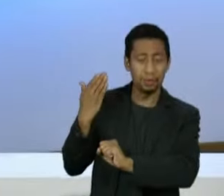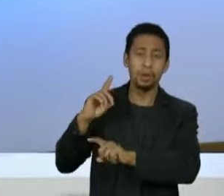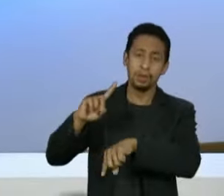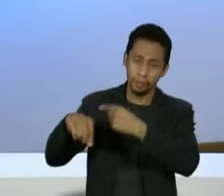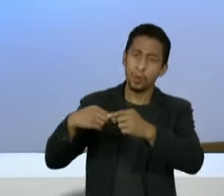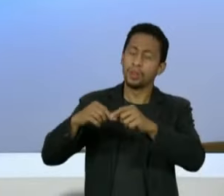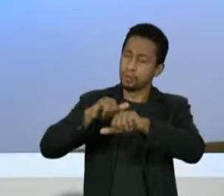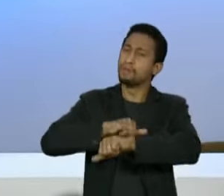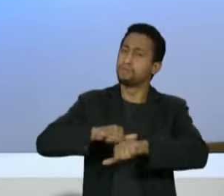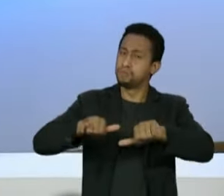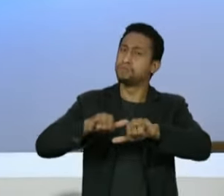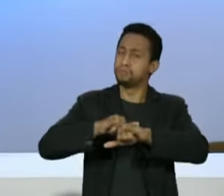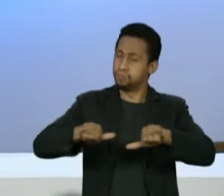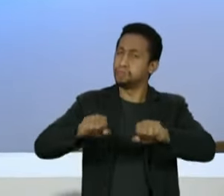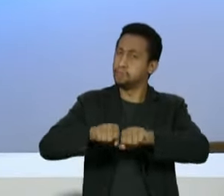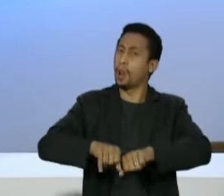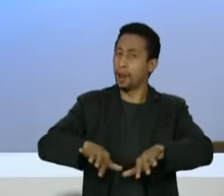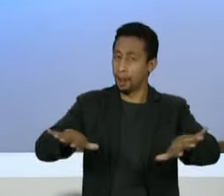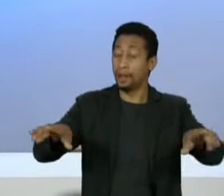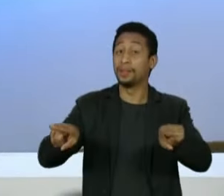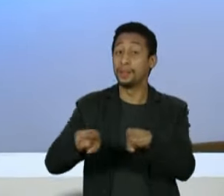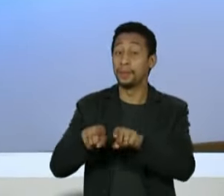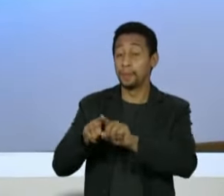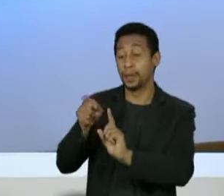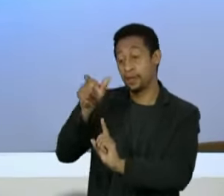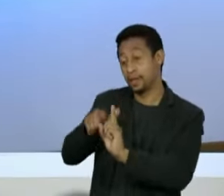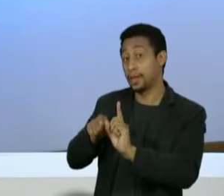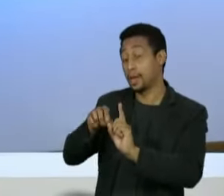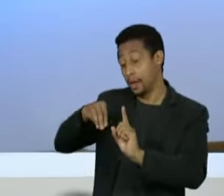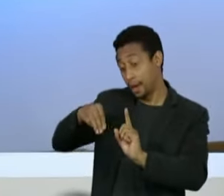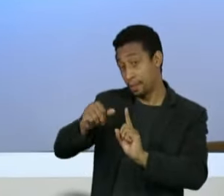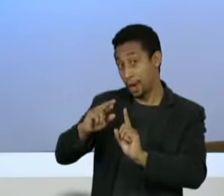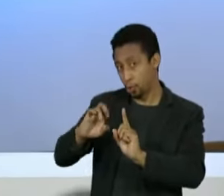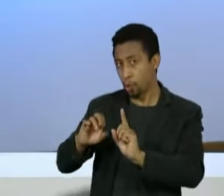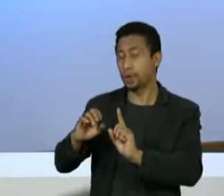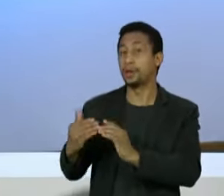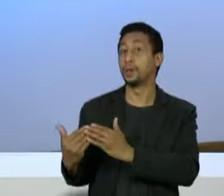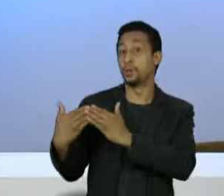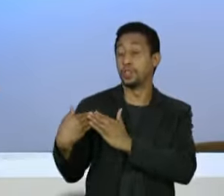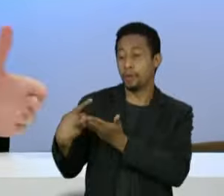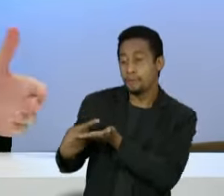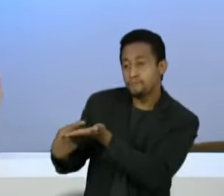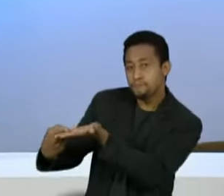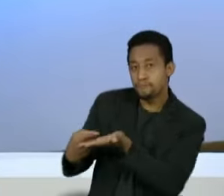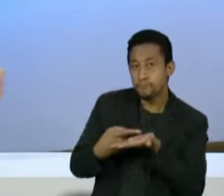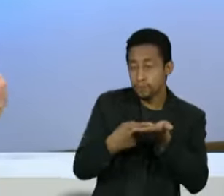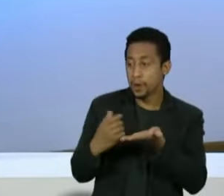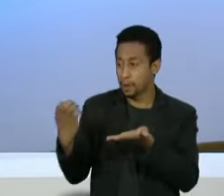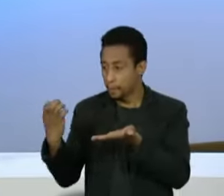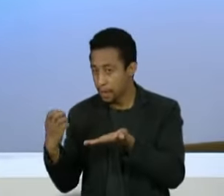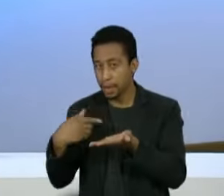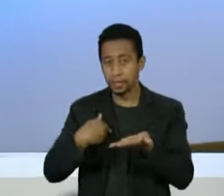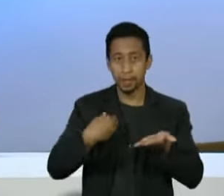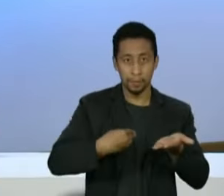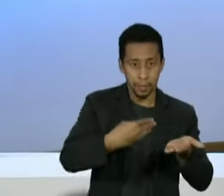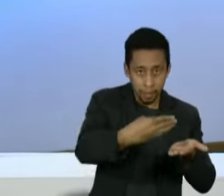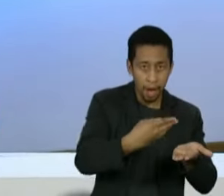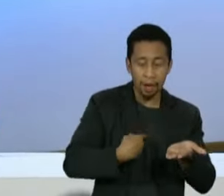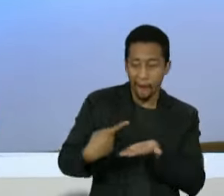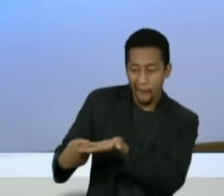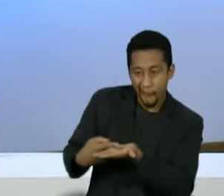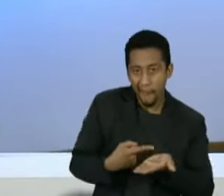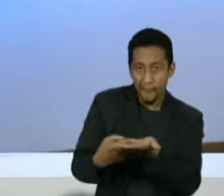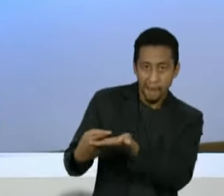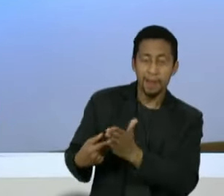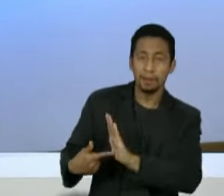diversos veículos. O lobista Marconi Faria também falou o nome de um senador. No celular dele dava para descobrir o nome de algum desses